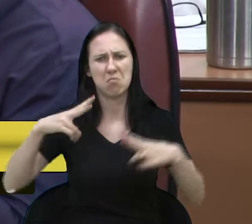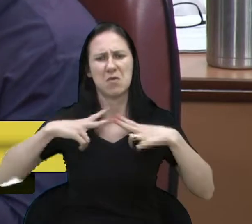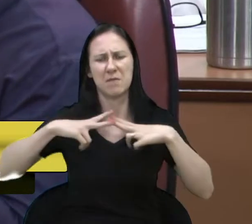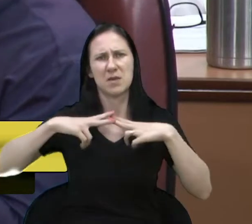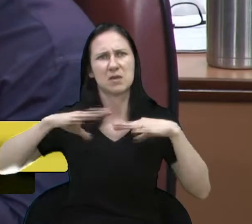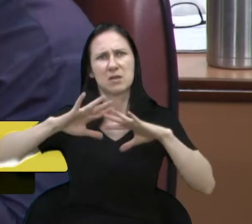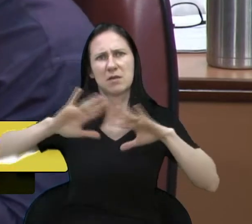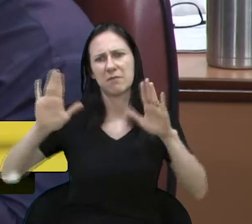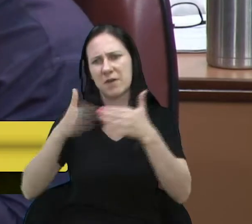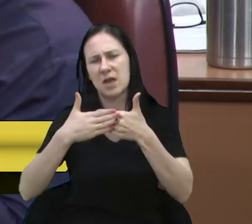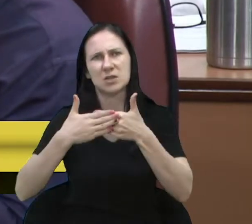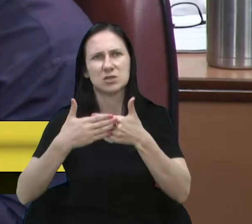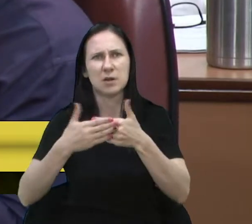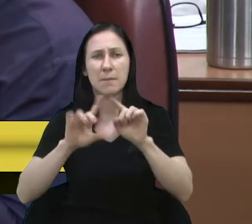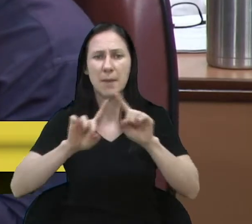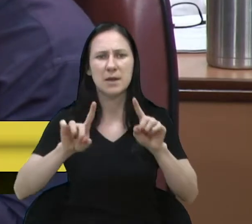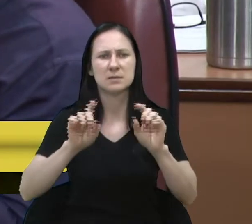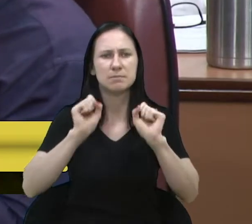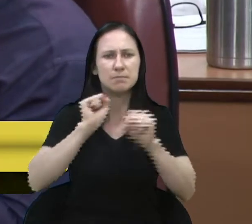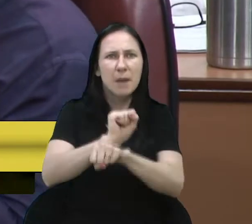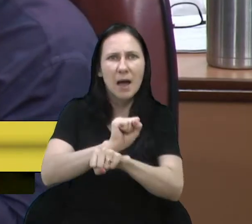faça. Agora tem que parar com o coitadismo.